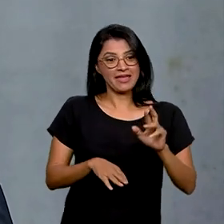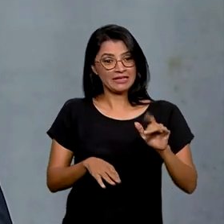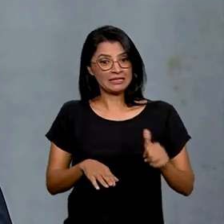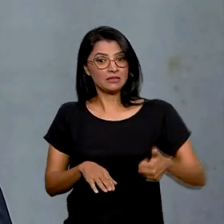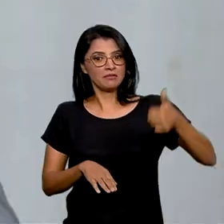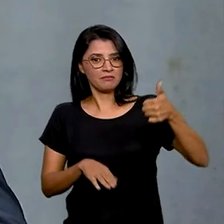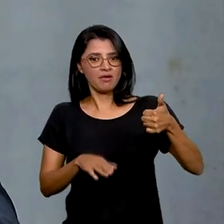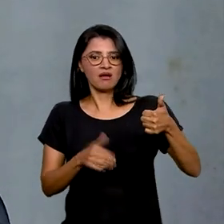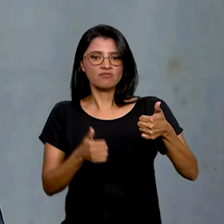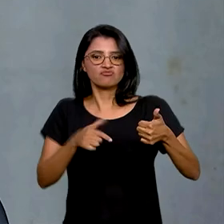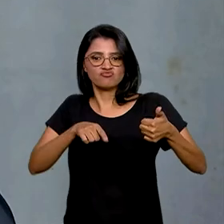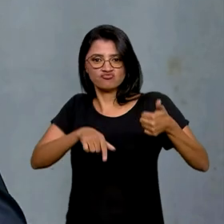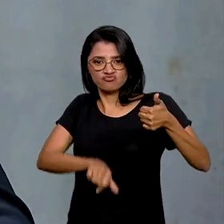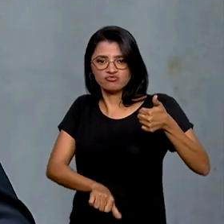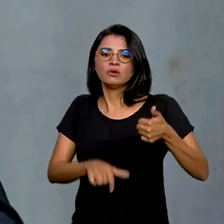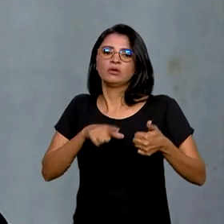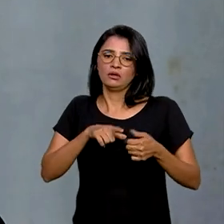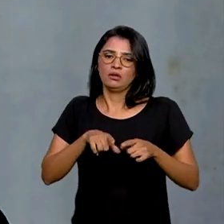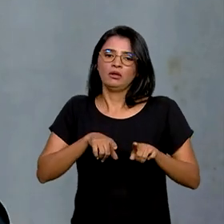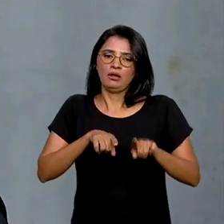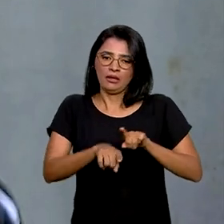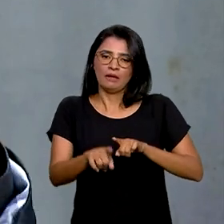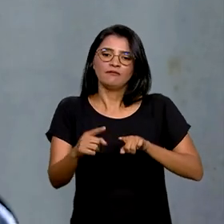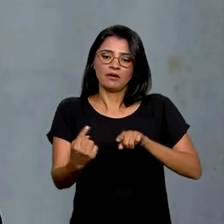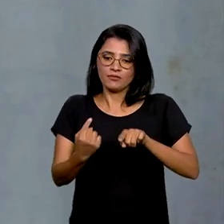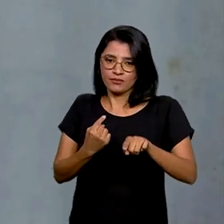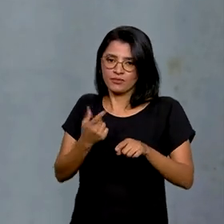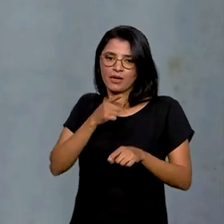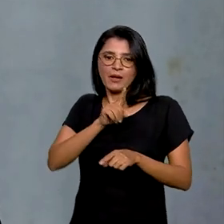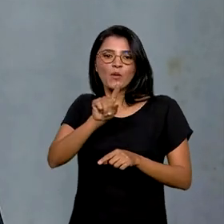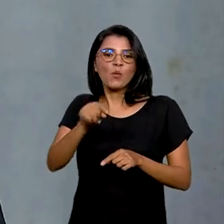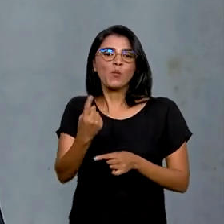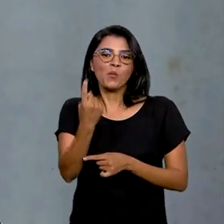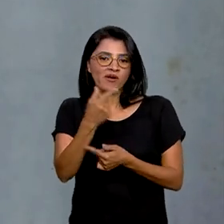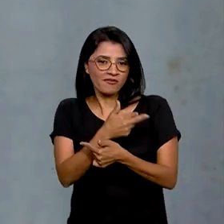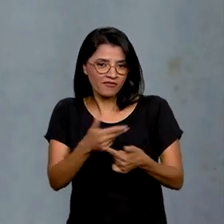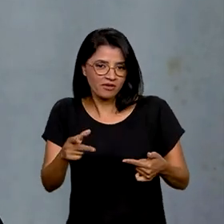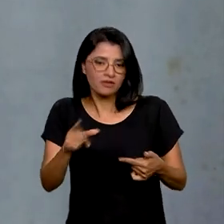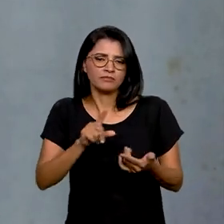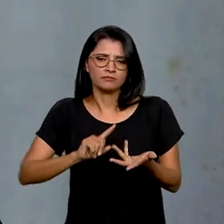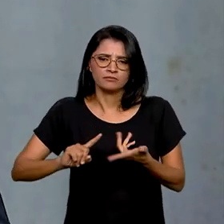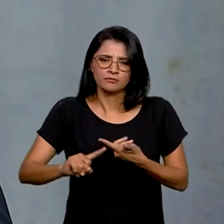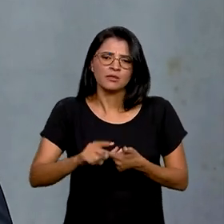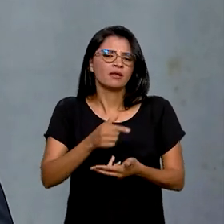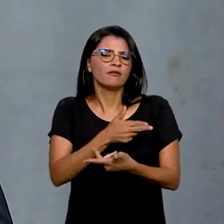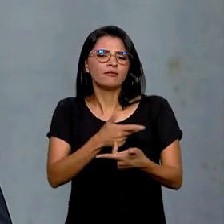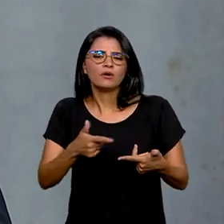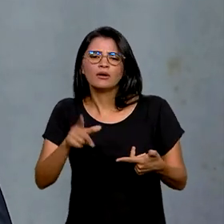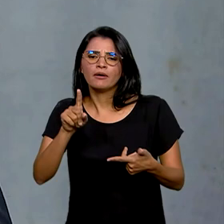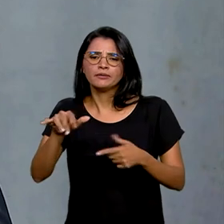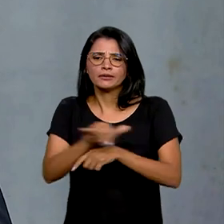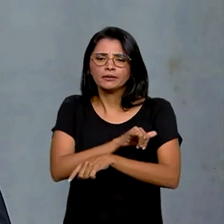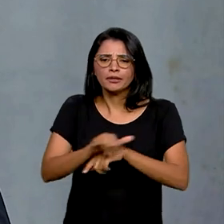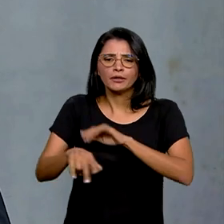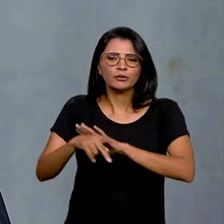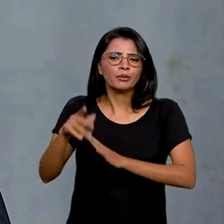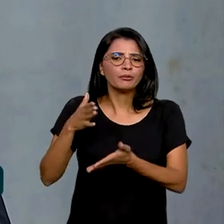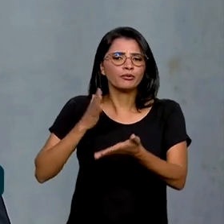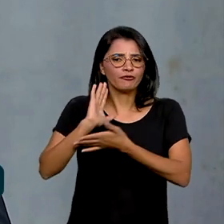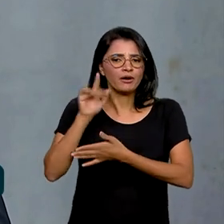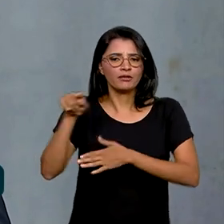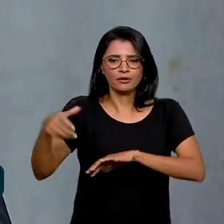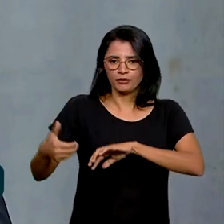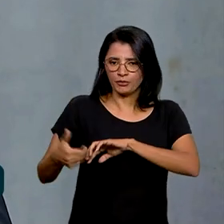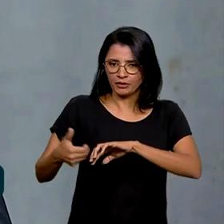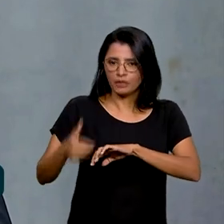consistente. Receita e despesa tendem a convergir, uma vez que por uma série de medidas aprovadas no Congresso